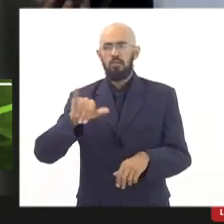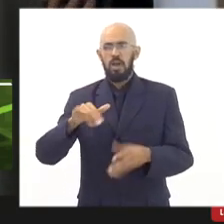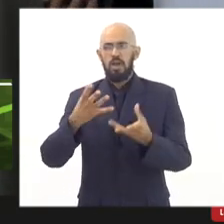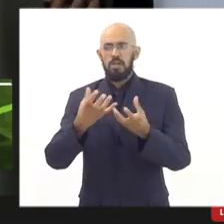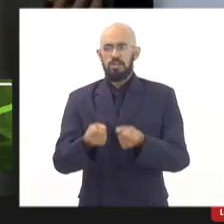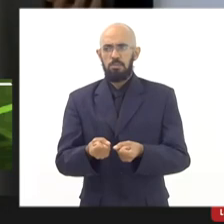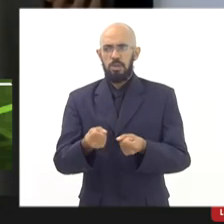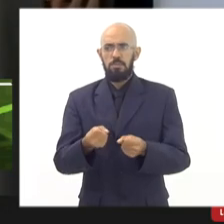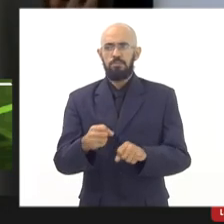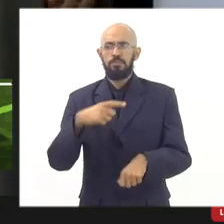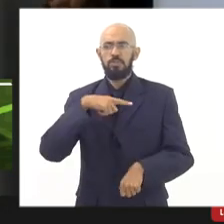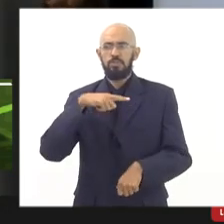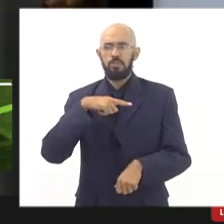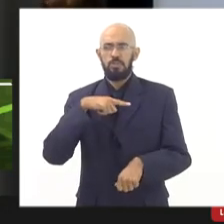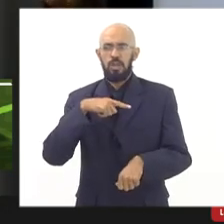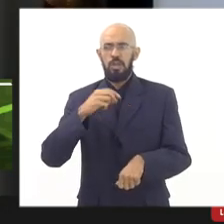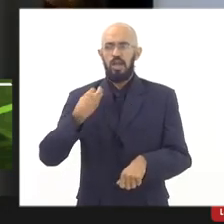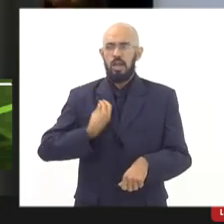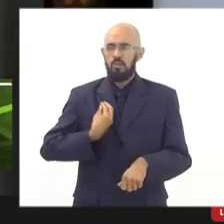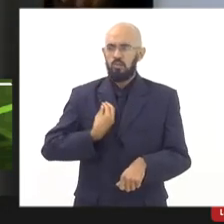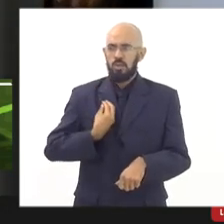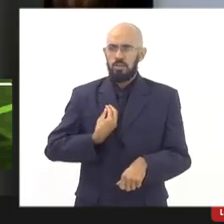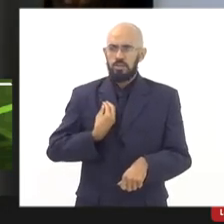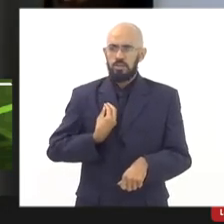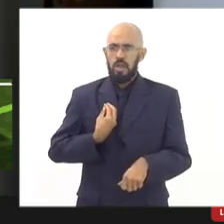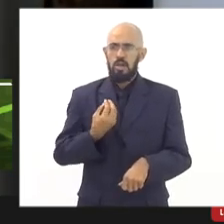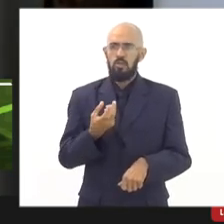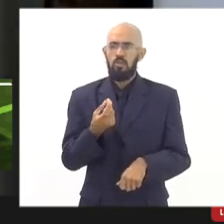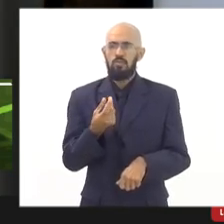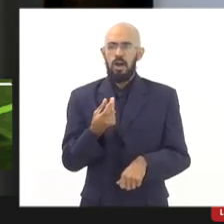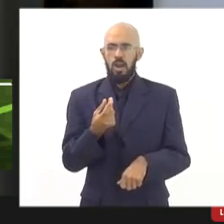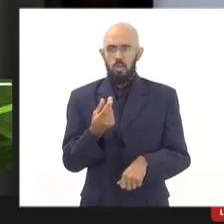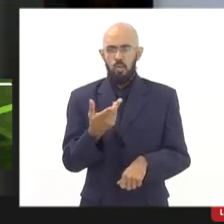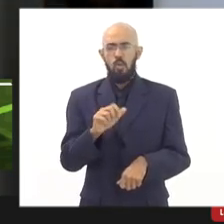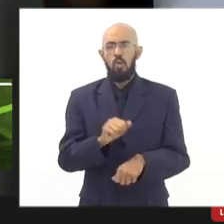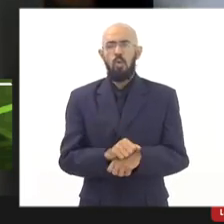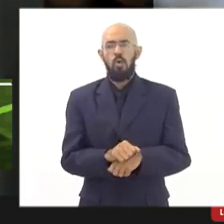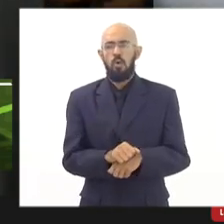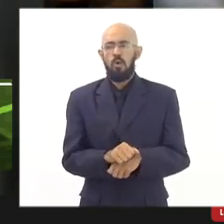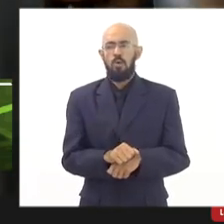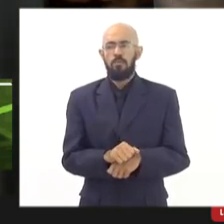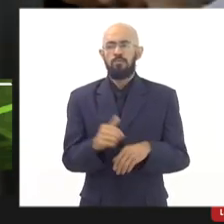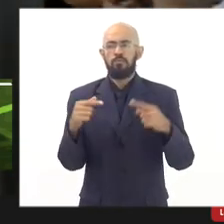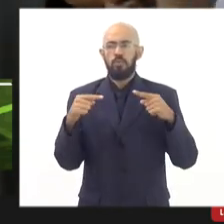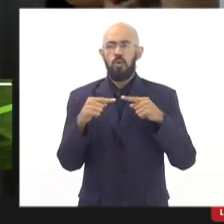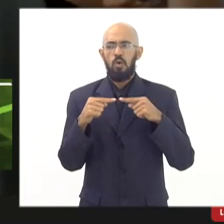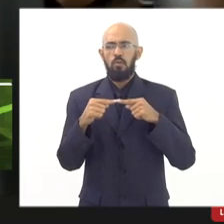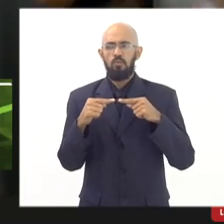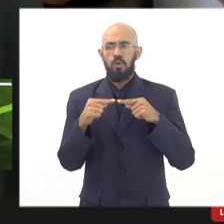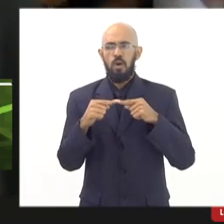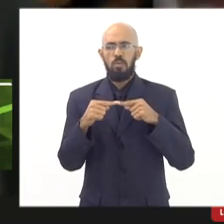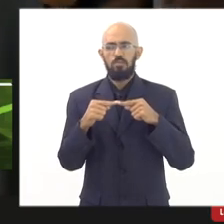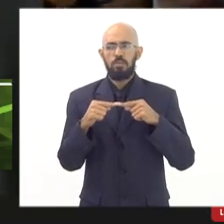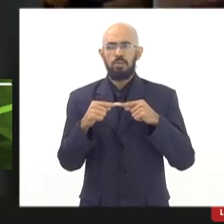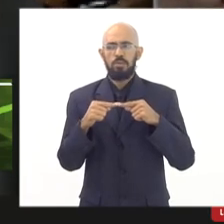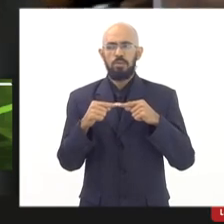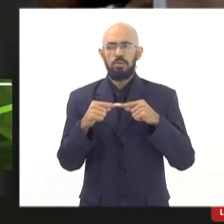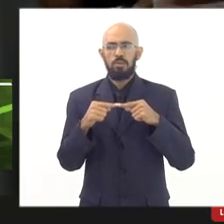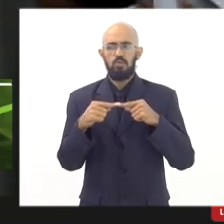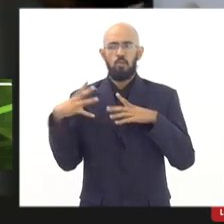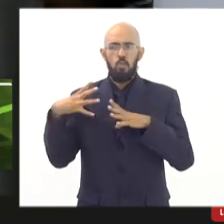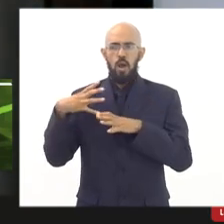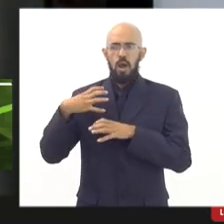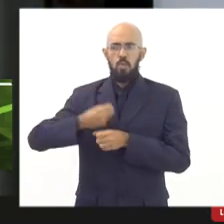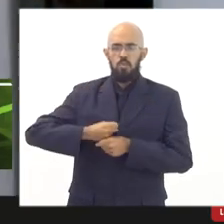a gente está atualizando o valor da per capita de acordo com o acumulado